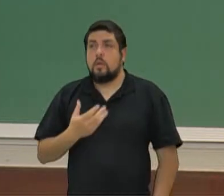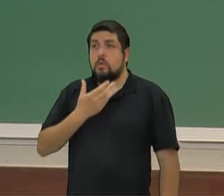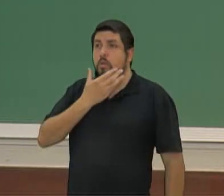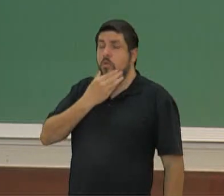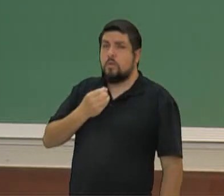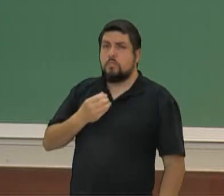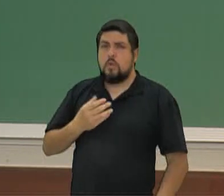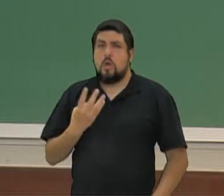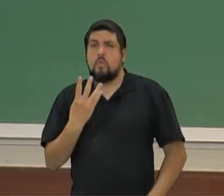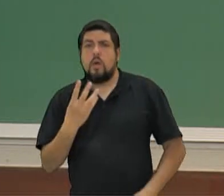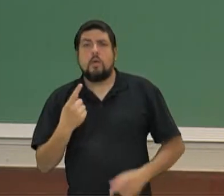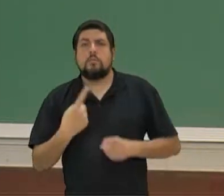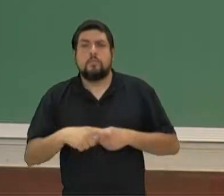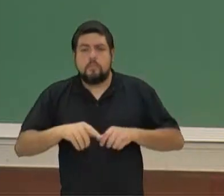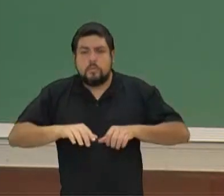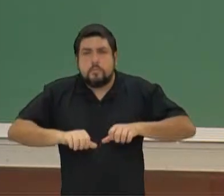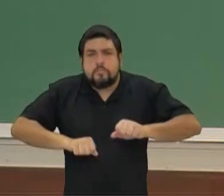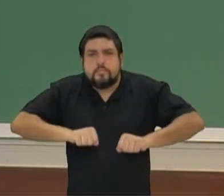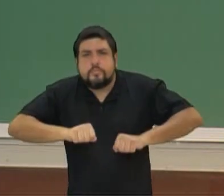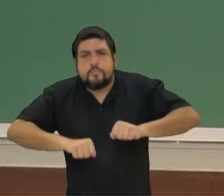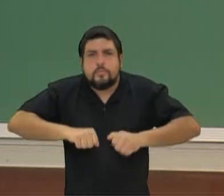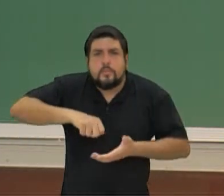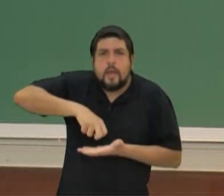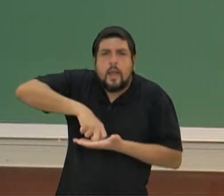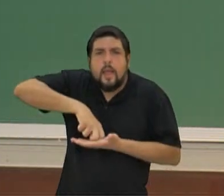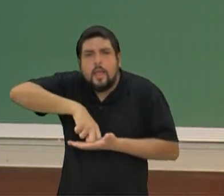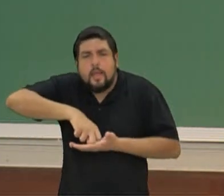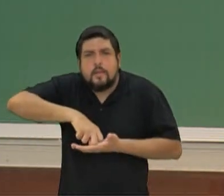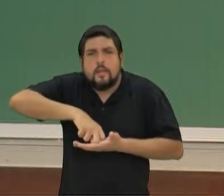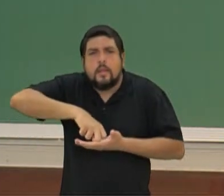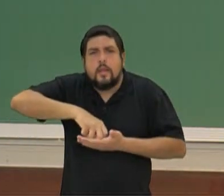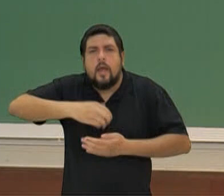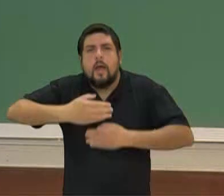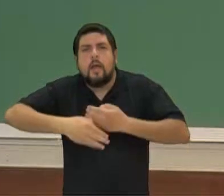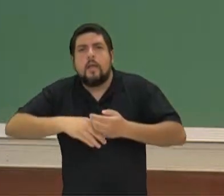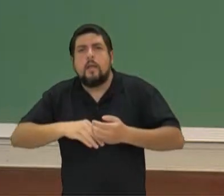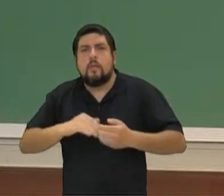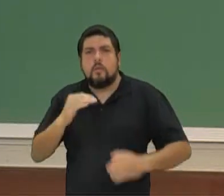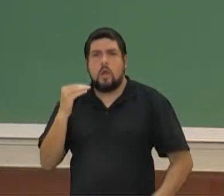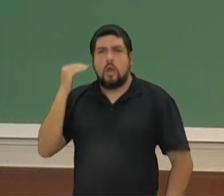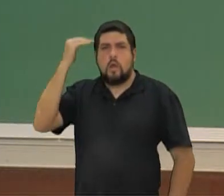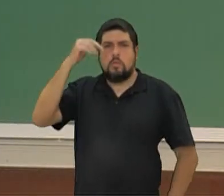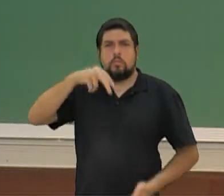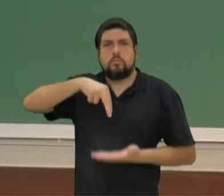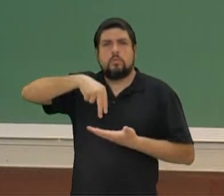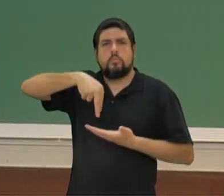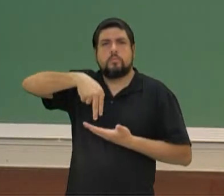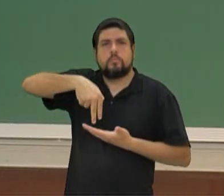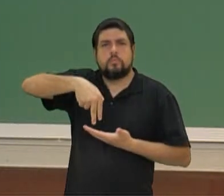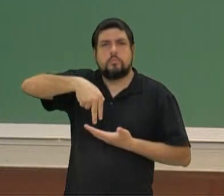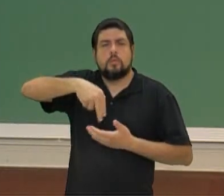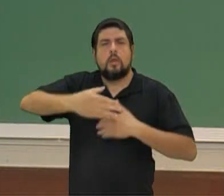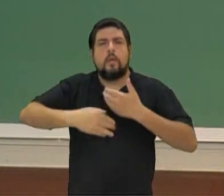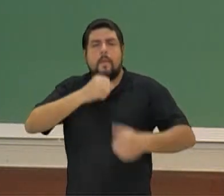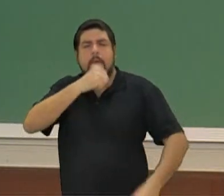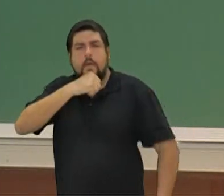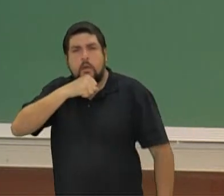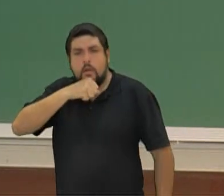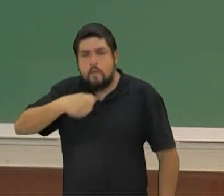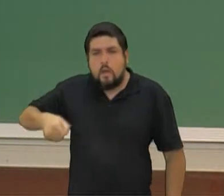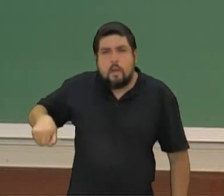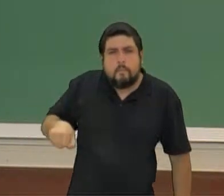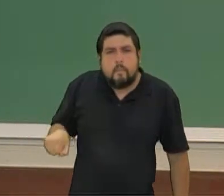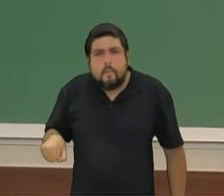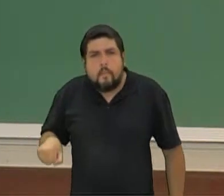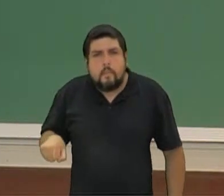quatro, tem gatinha, dois adultos e depois com uma bengala vira três. E ele consegue destruir a maldição da esfinge sobre a cidade e aí tem toda uma